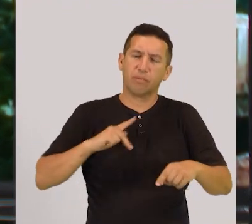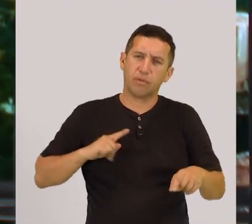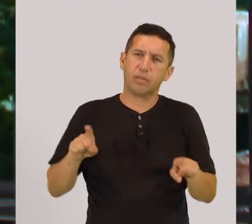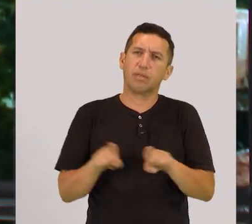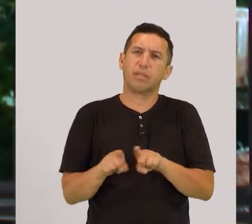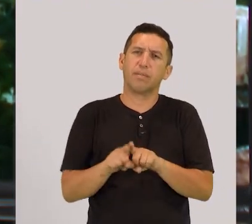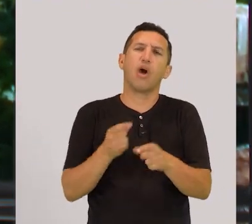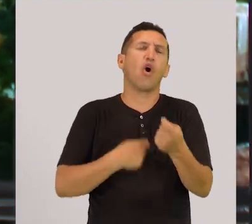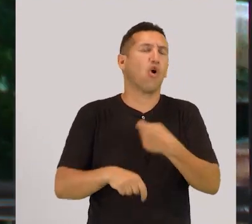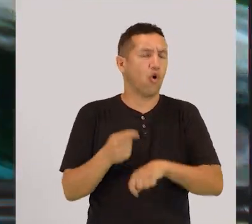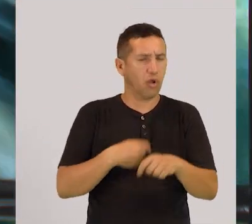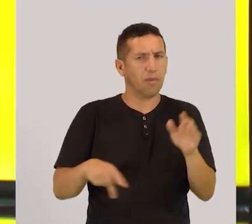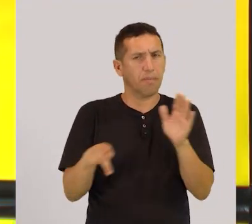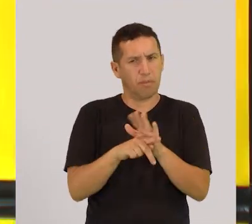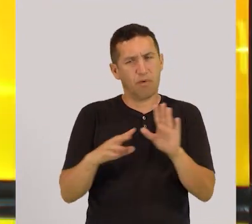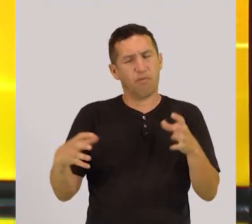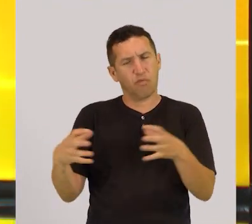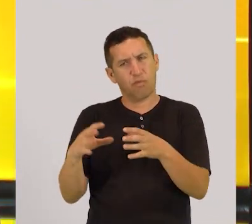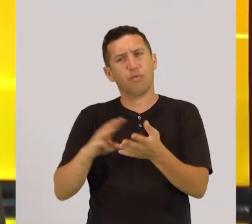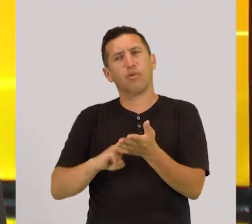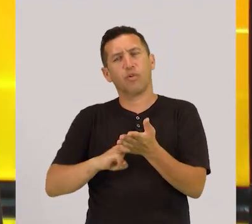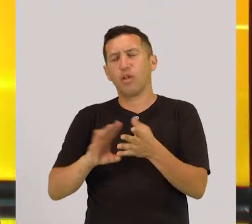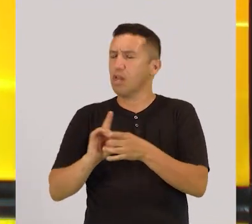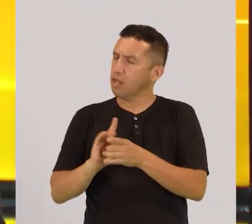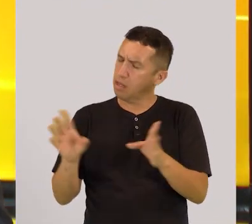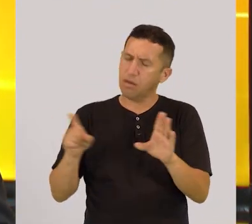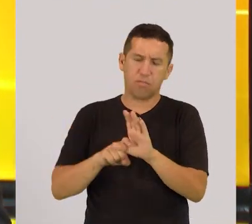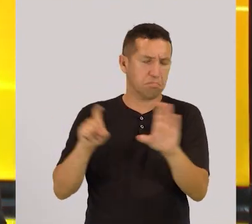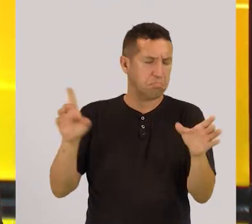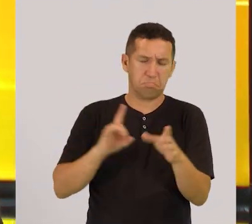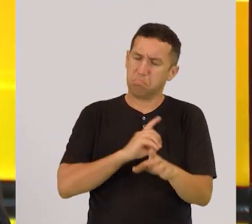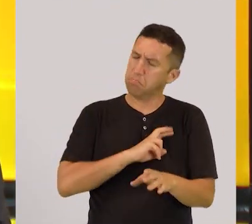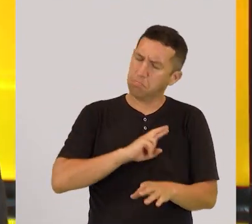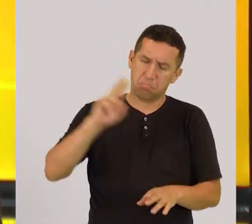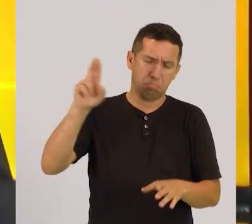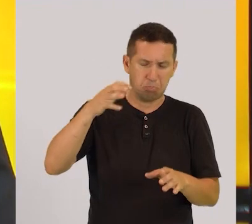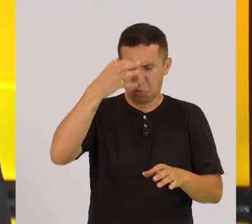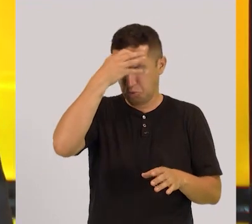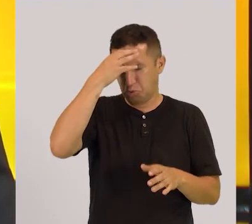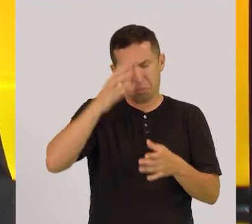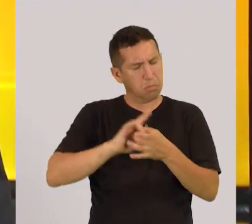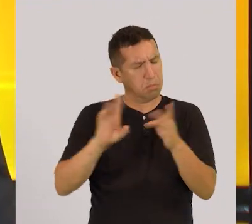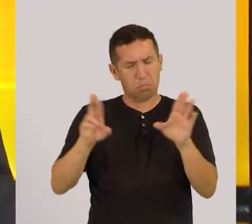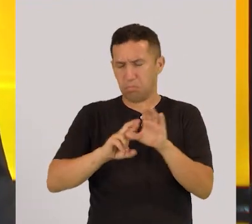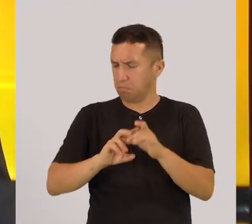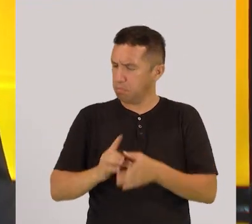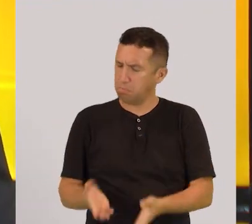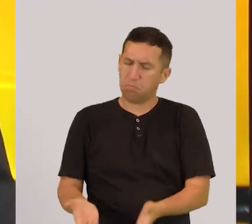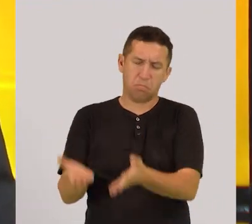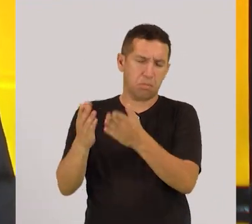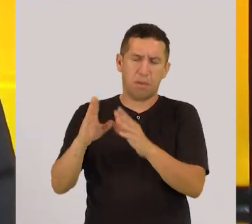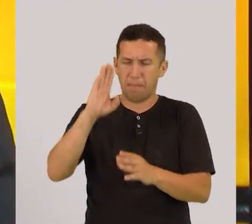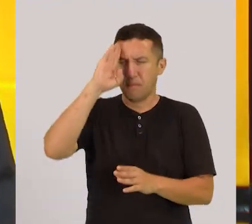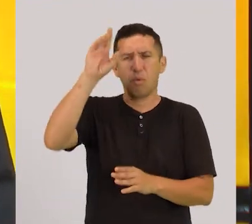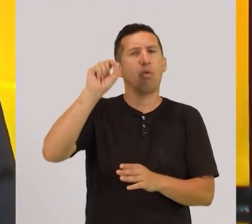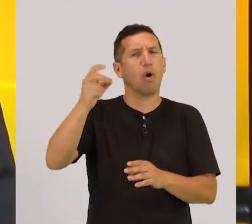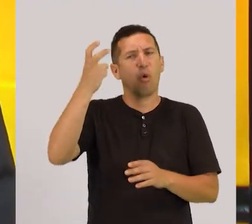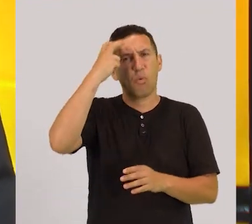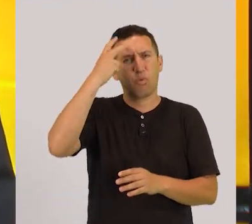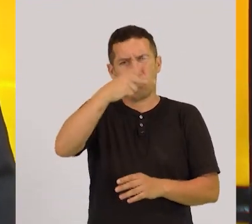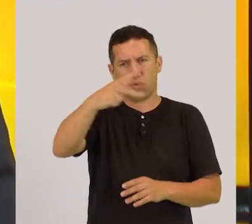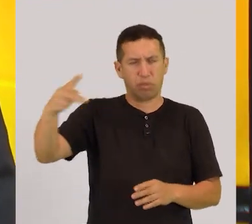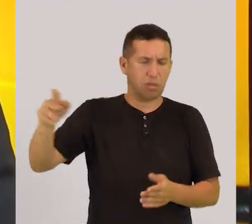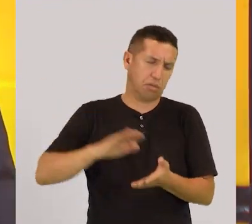povos ciganos, defendendo a dignidade, a liberdade de crença e de consciência e principalmente a cultura.